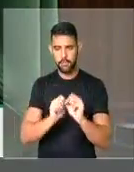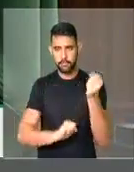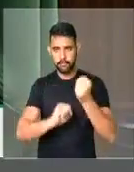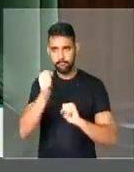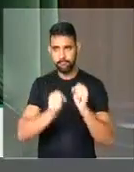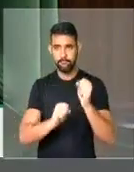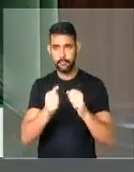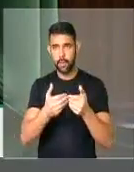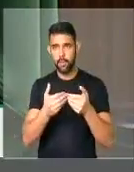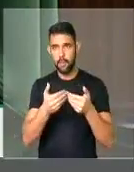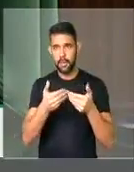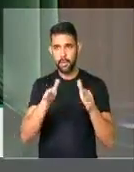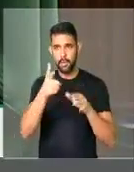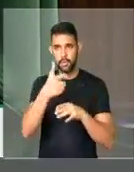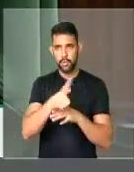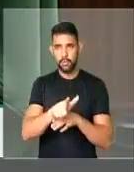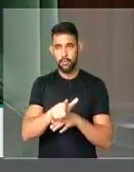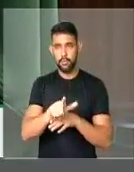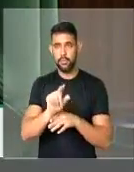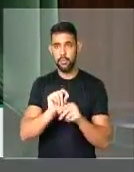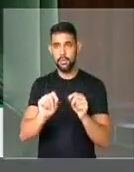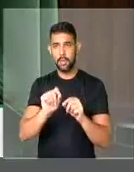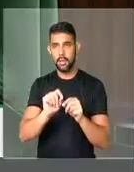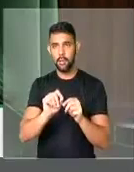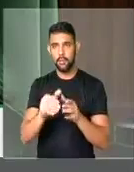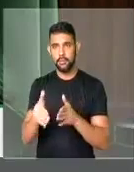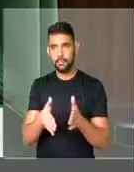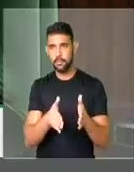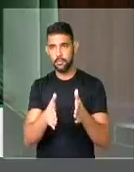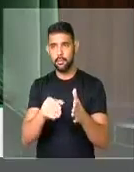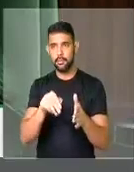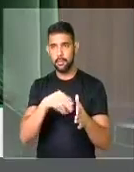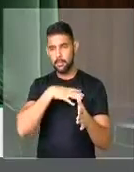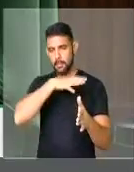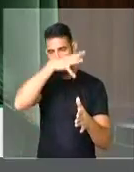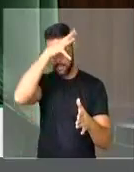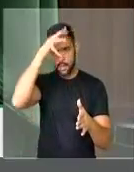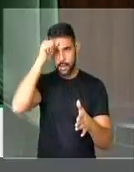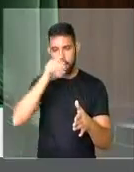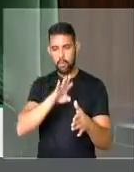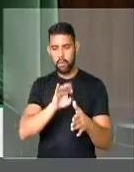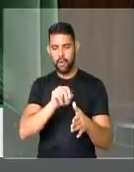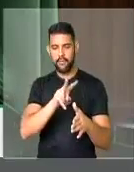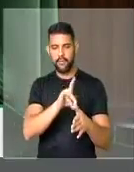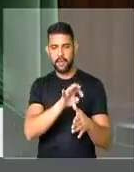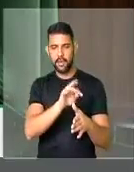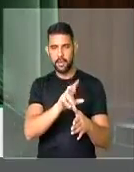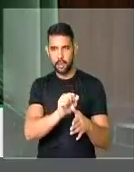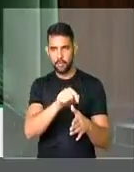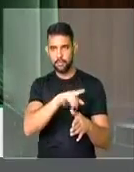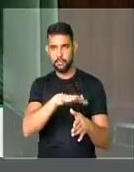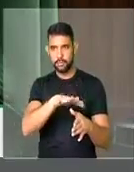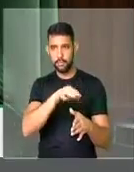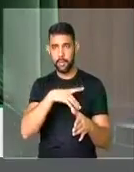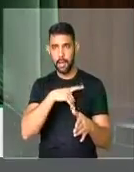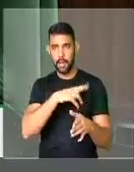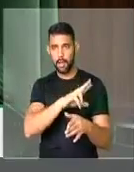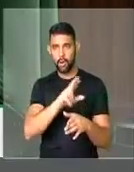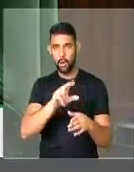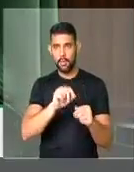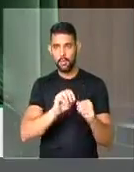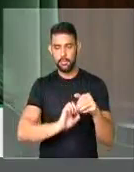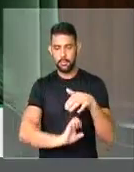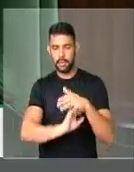com a abertura da via Manaus-Boa Vista para que, em nome do